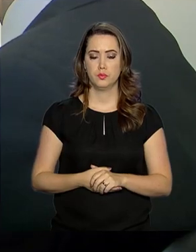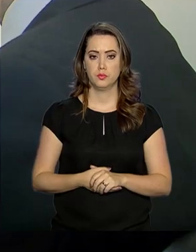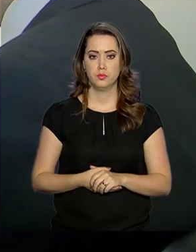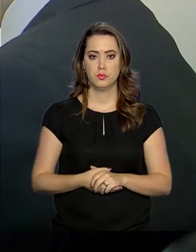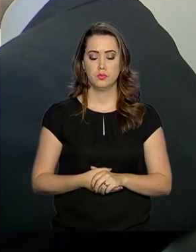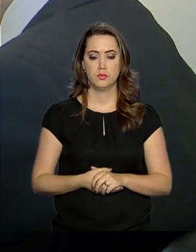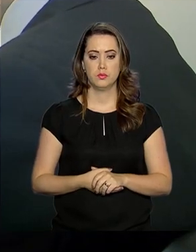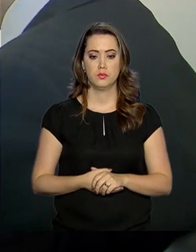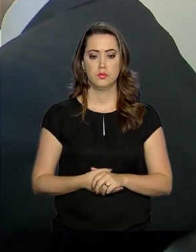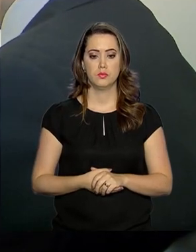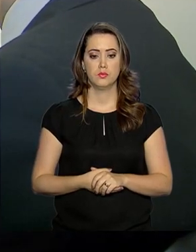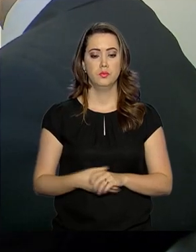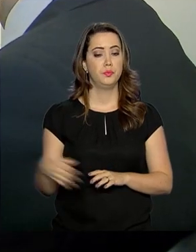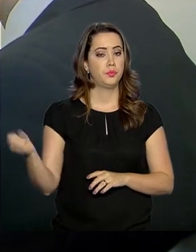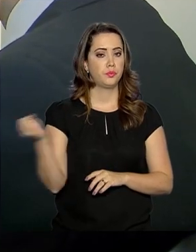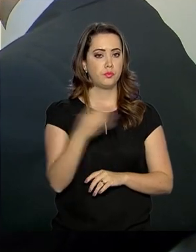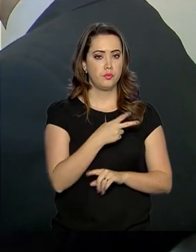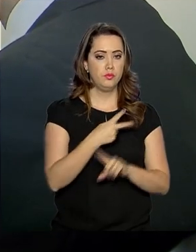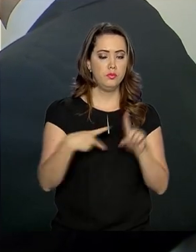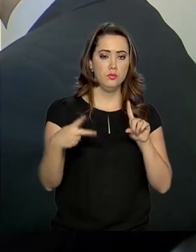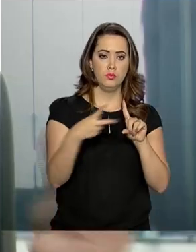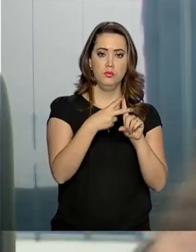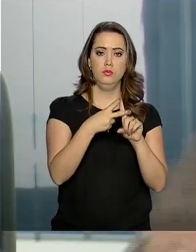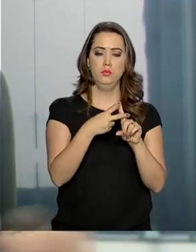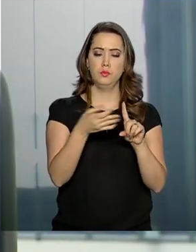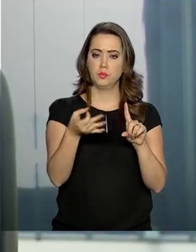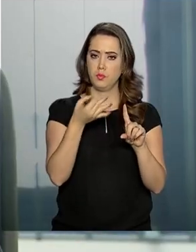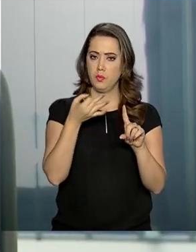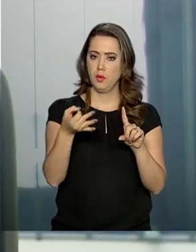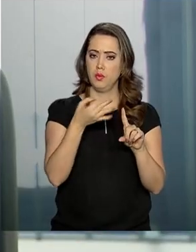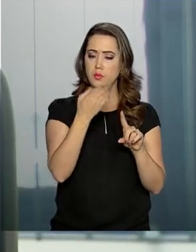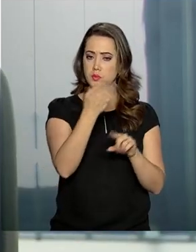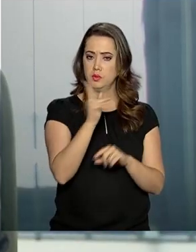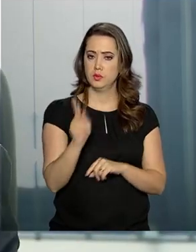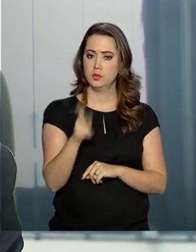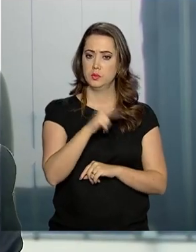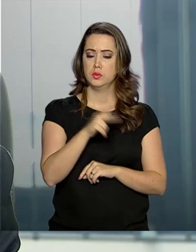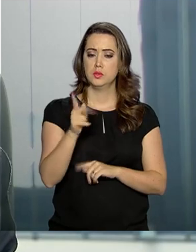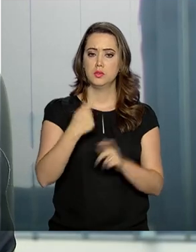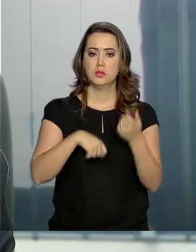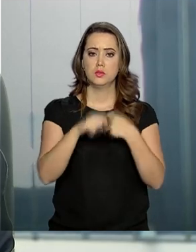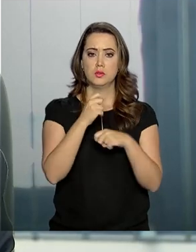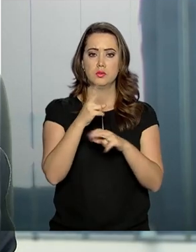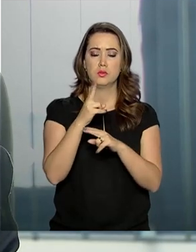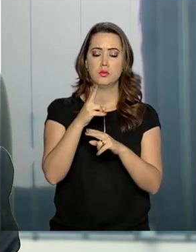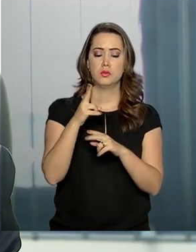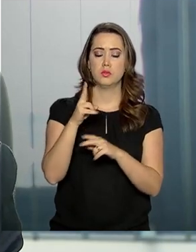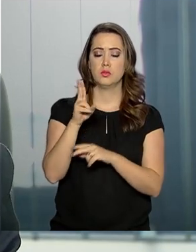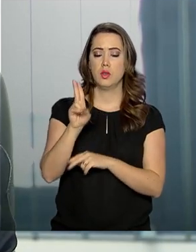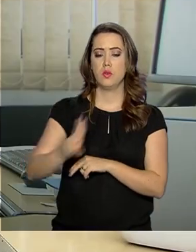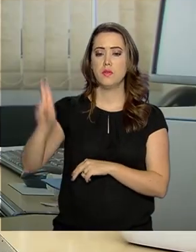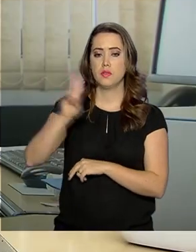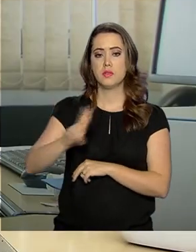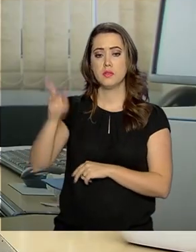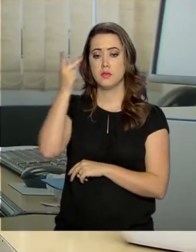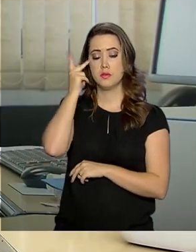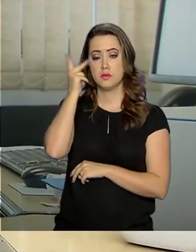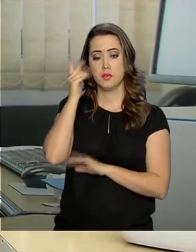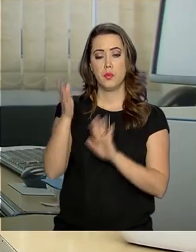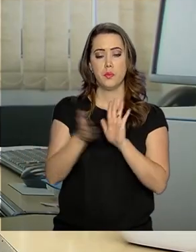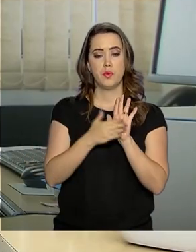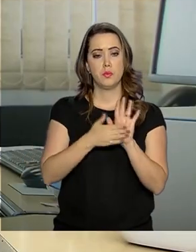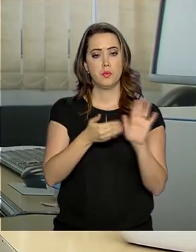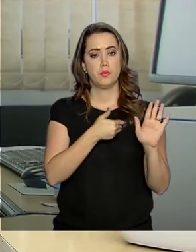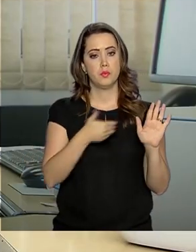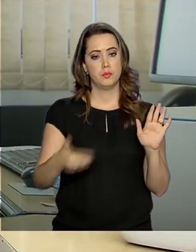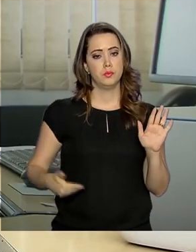A nova previdência contou com sugestões desse professor de economia da Universidade de São Paulo A proposta do